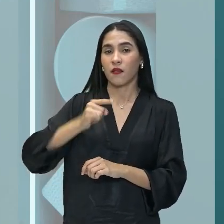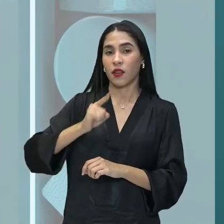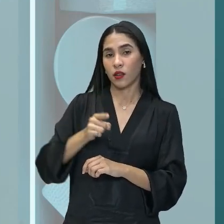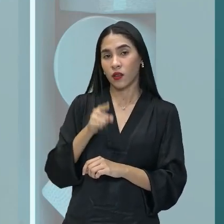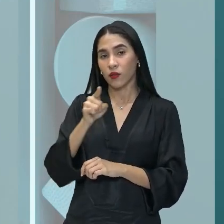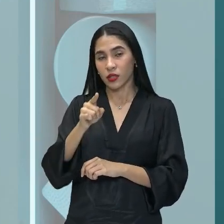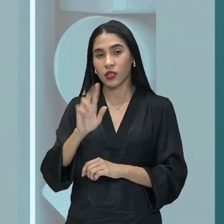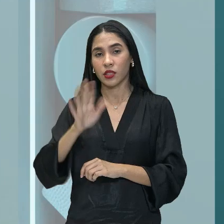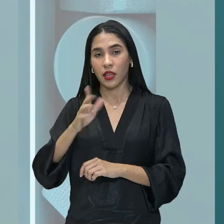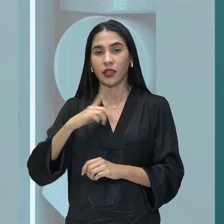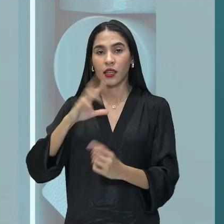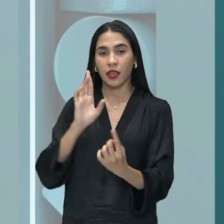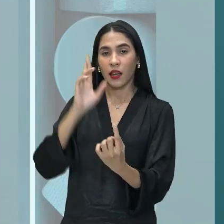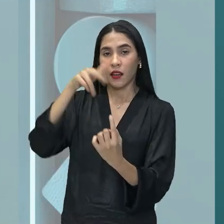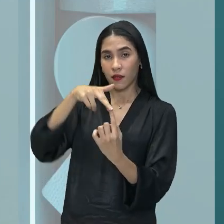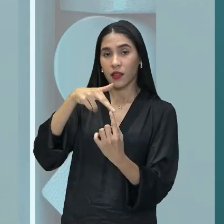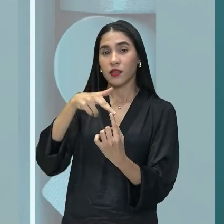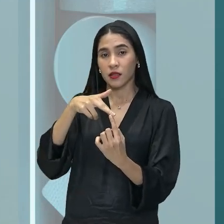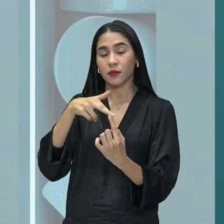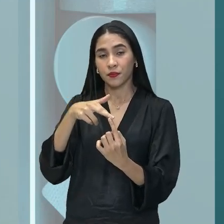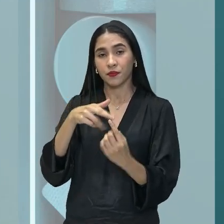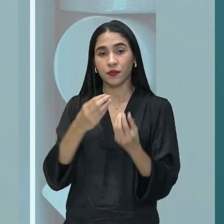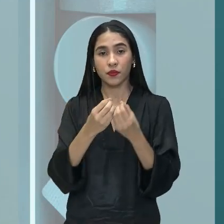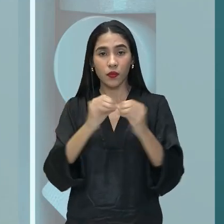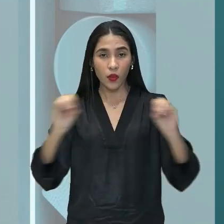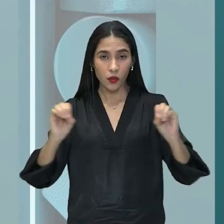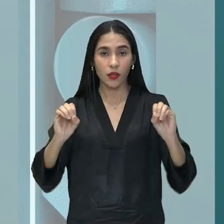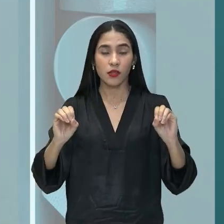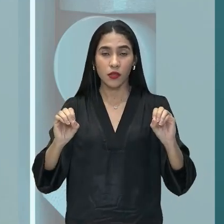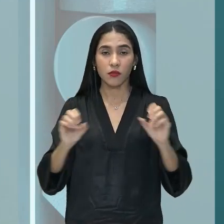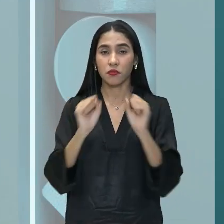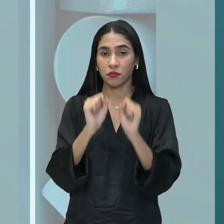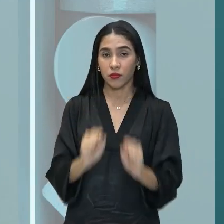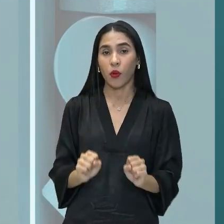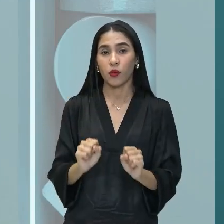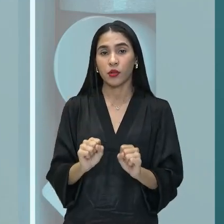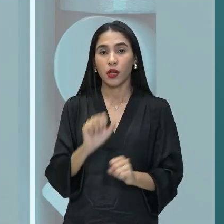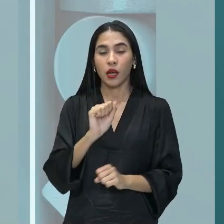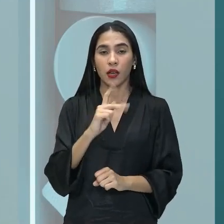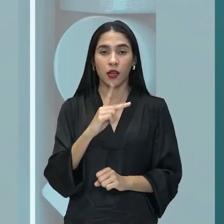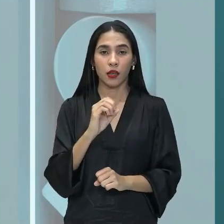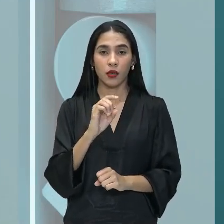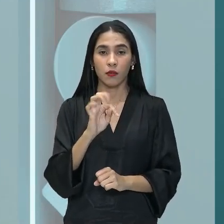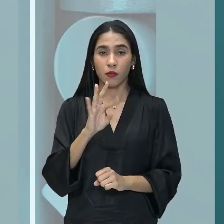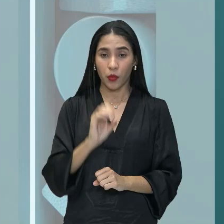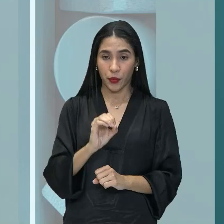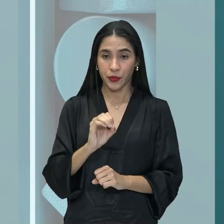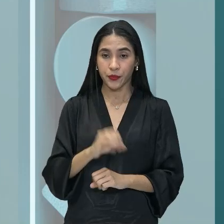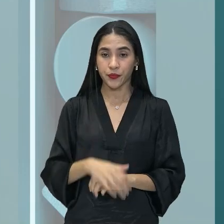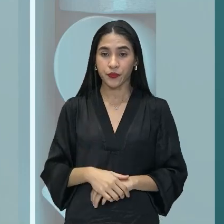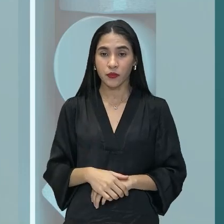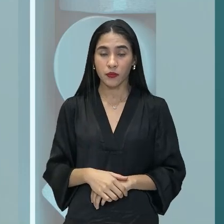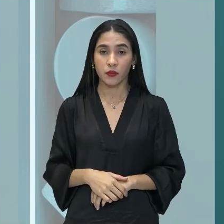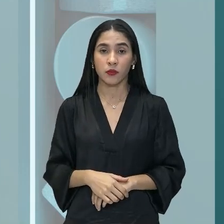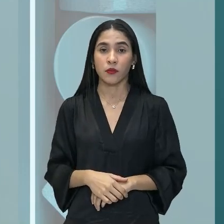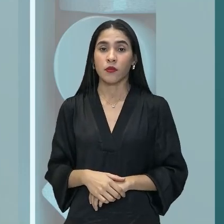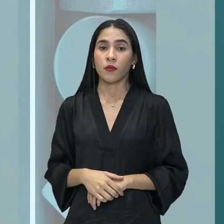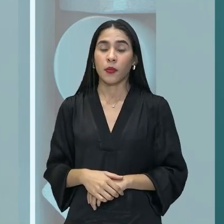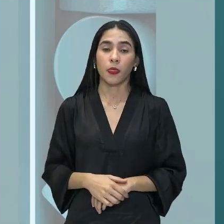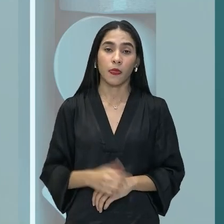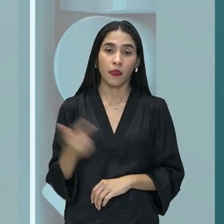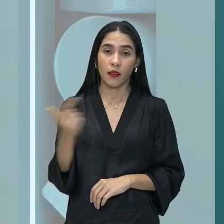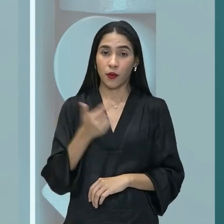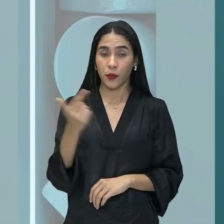tem uma marca de que essa oração, essa oração pode ser um aposto. Ok? E no segundo